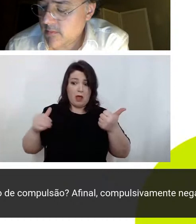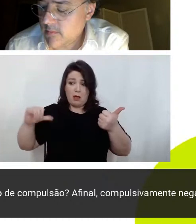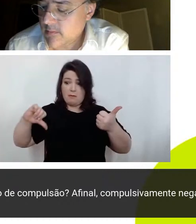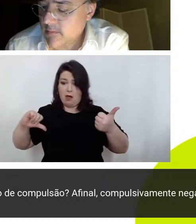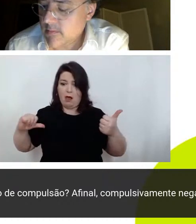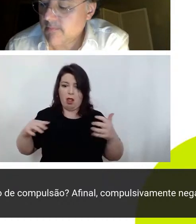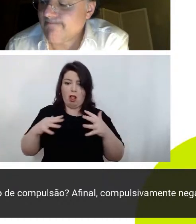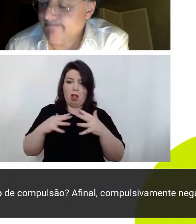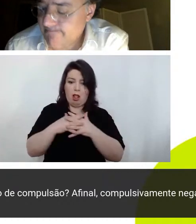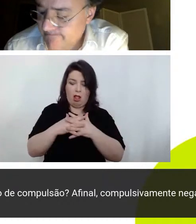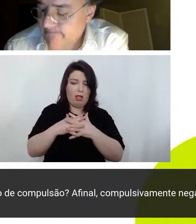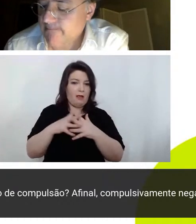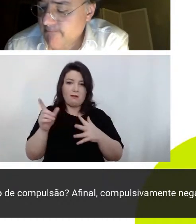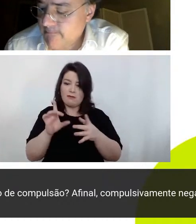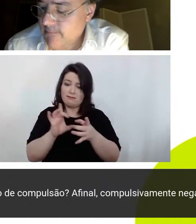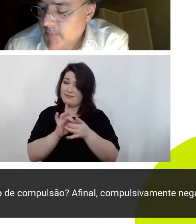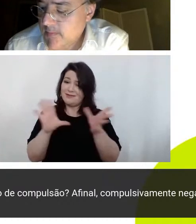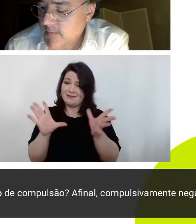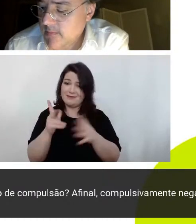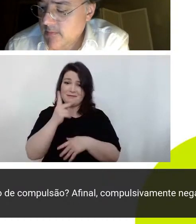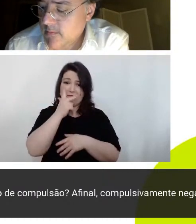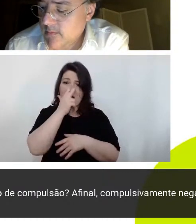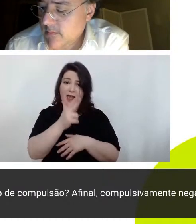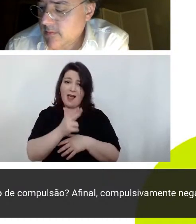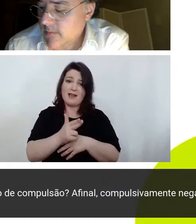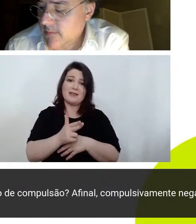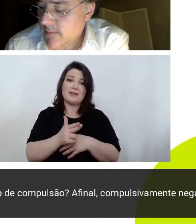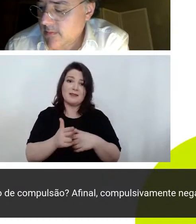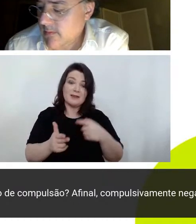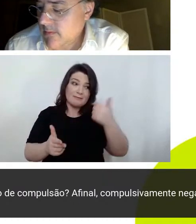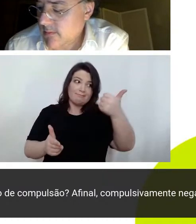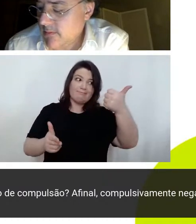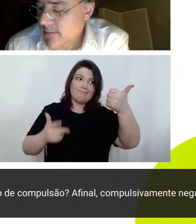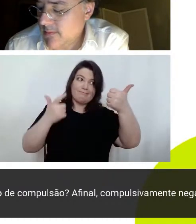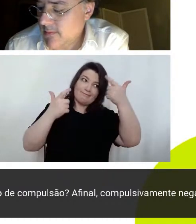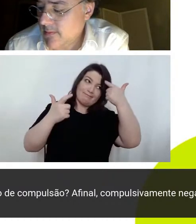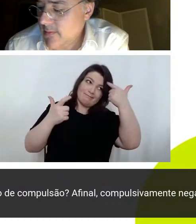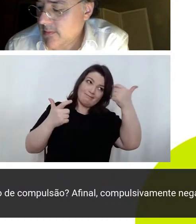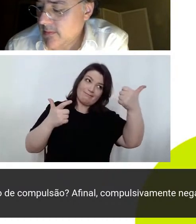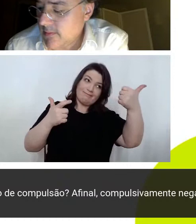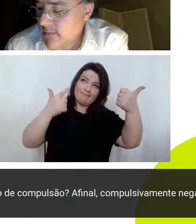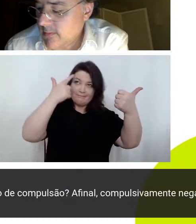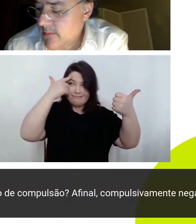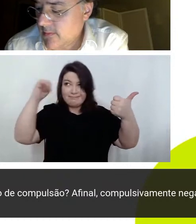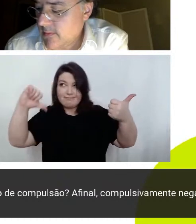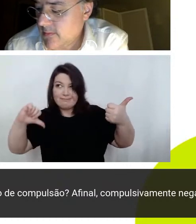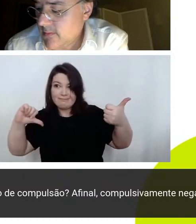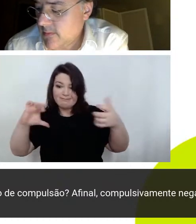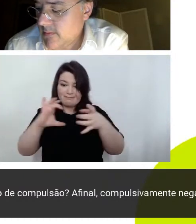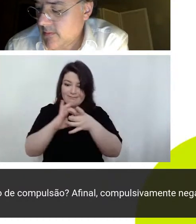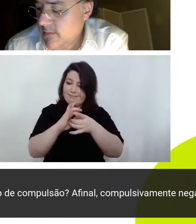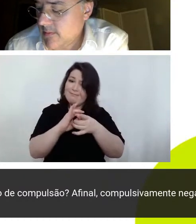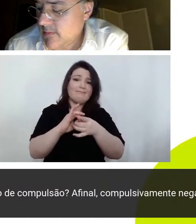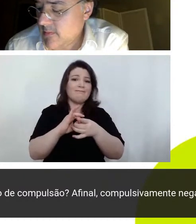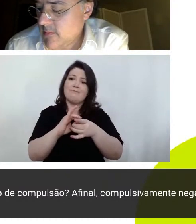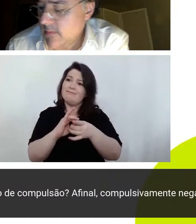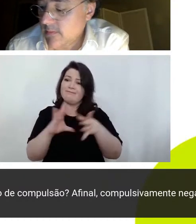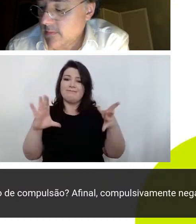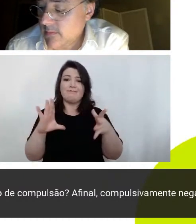não é a sanidade insanidade e o